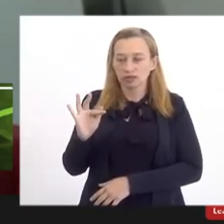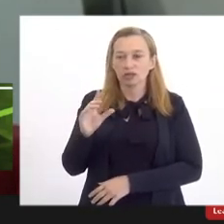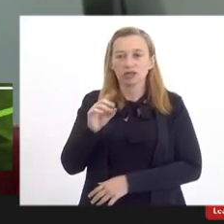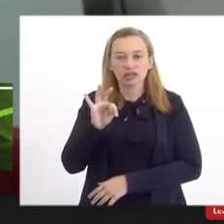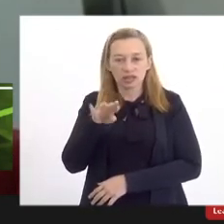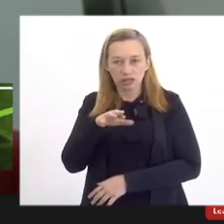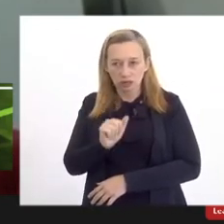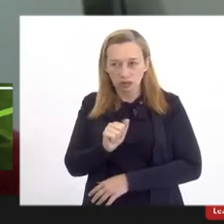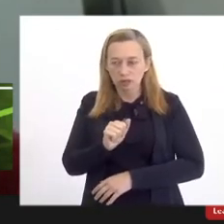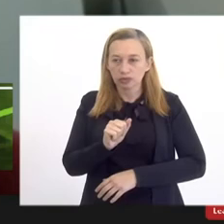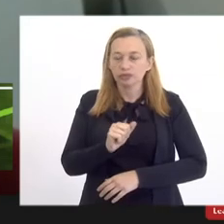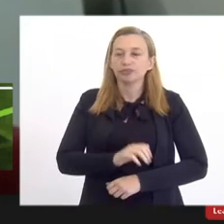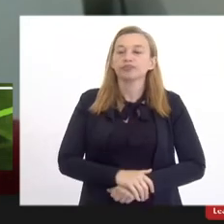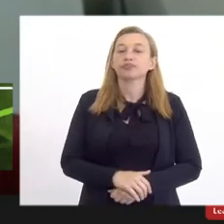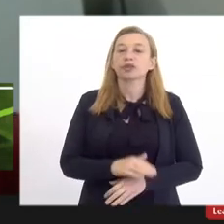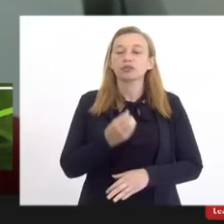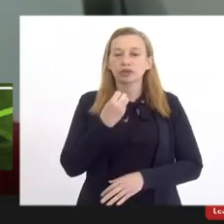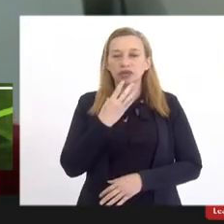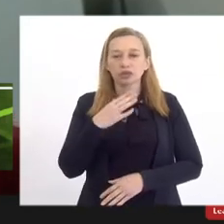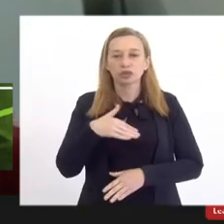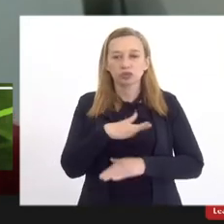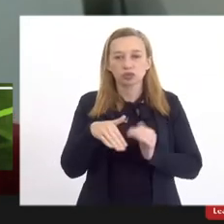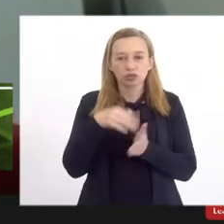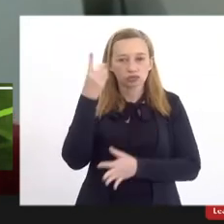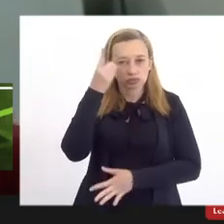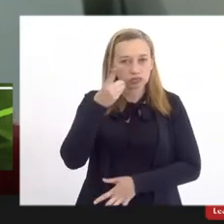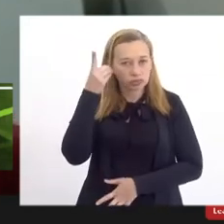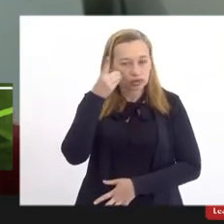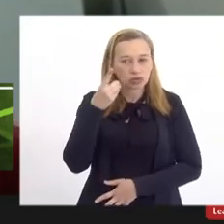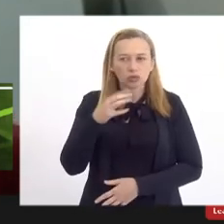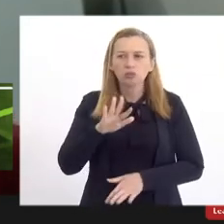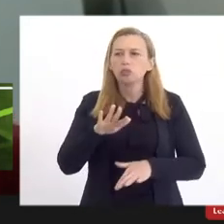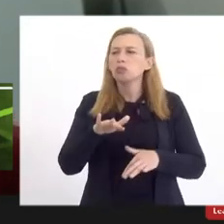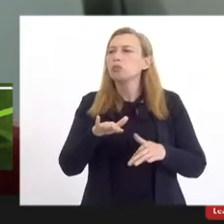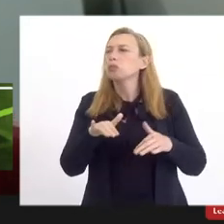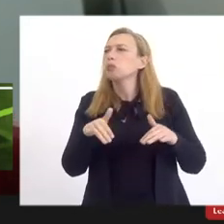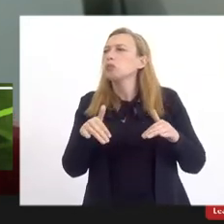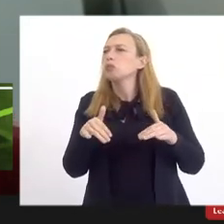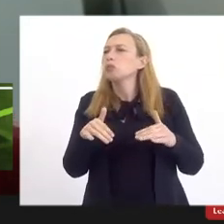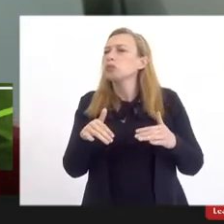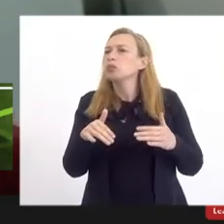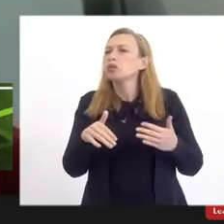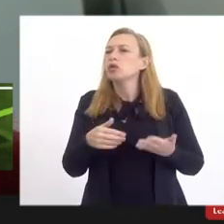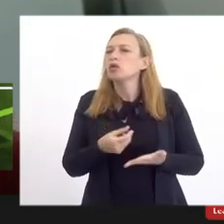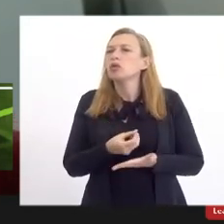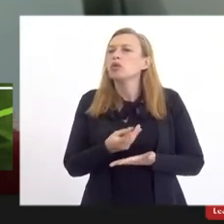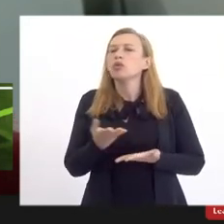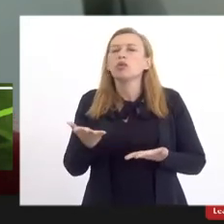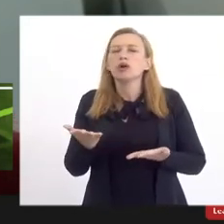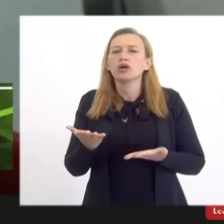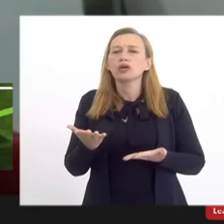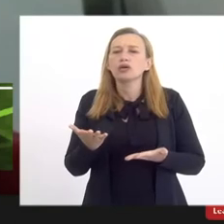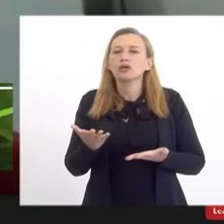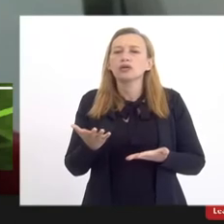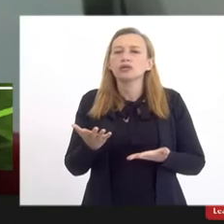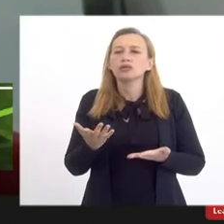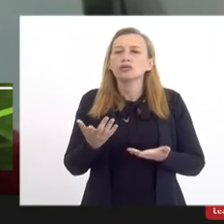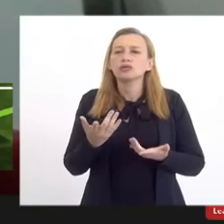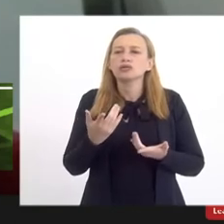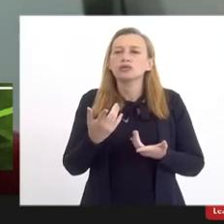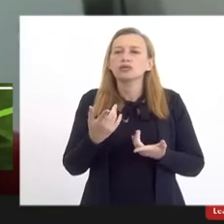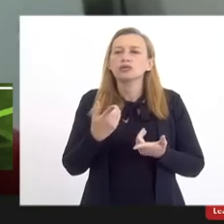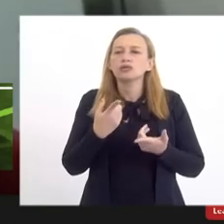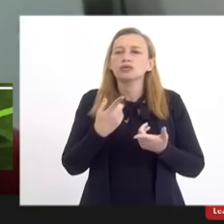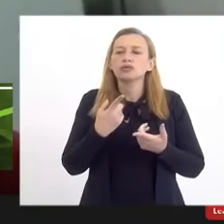Muito bem, senhores deputados, quais são as perspectivas de uma o ESO